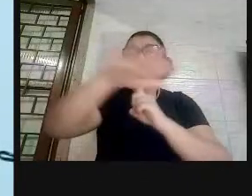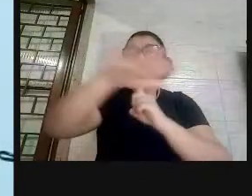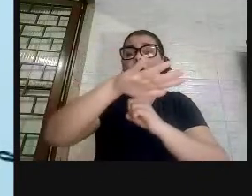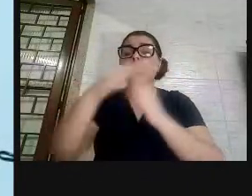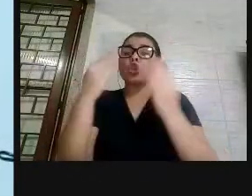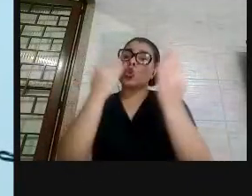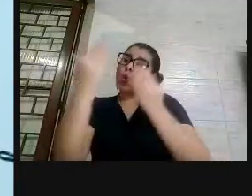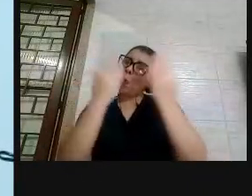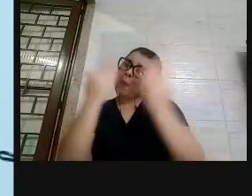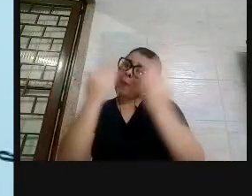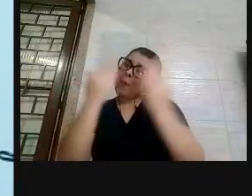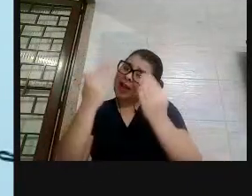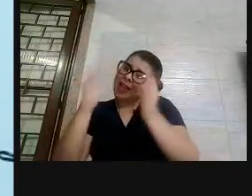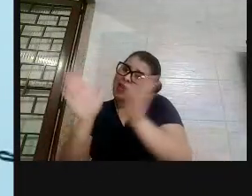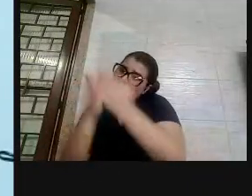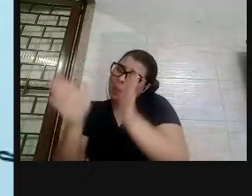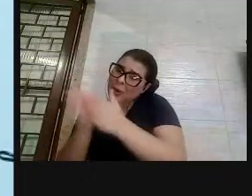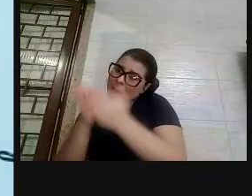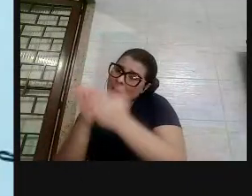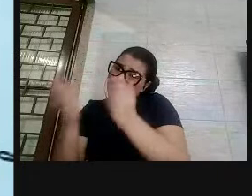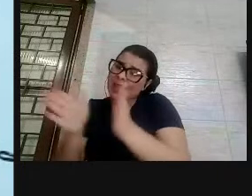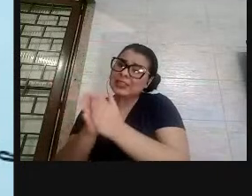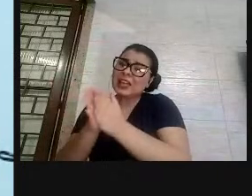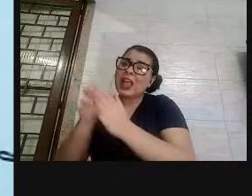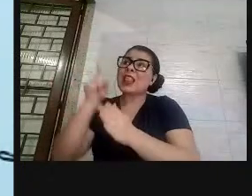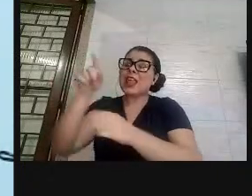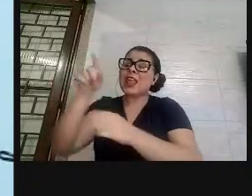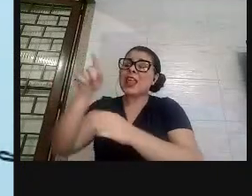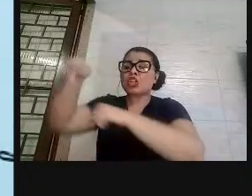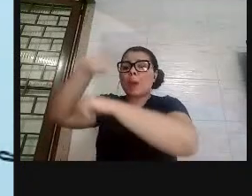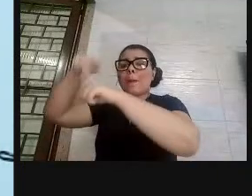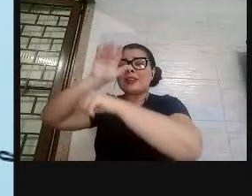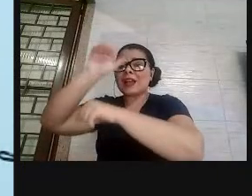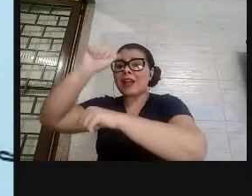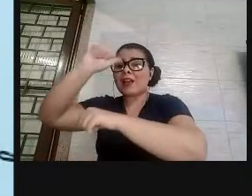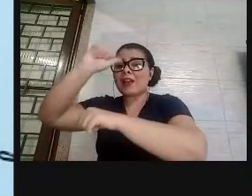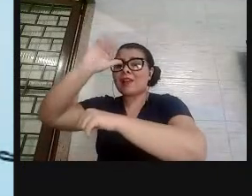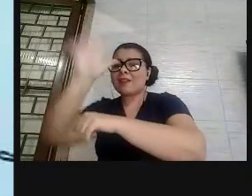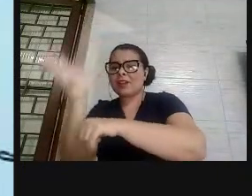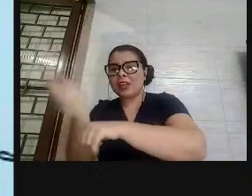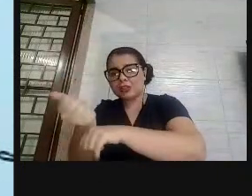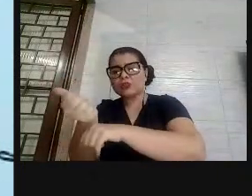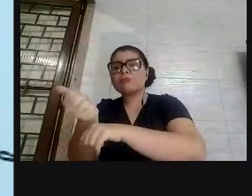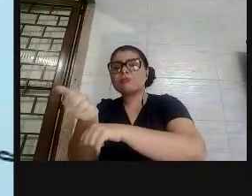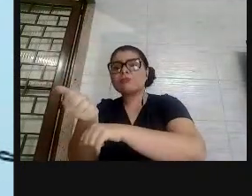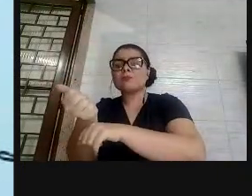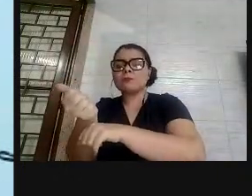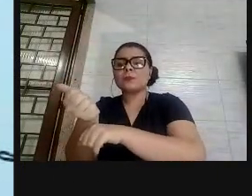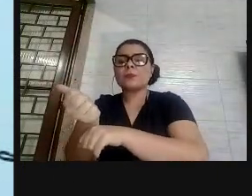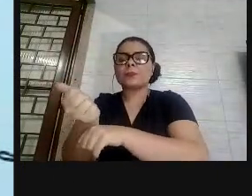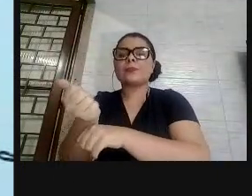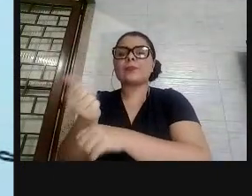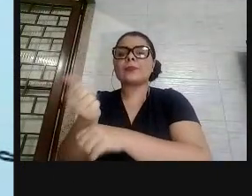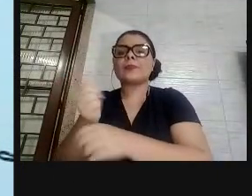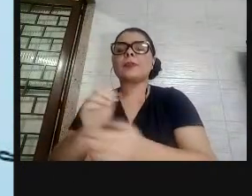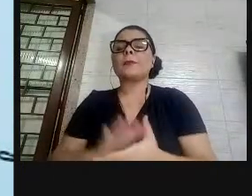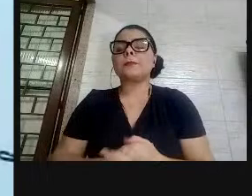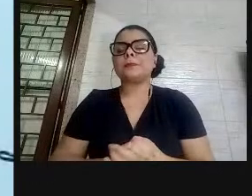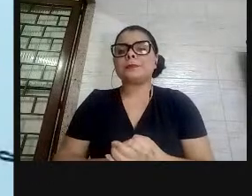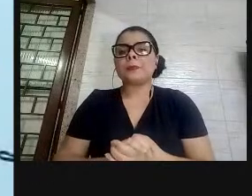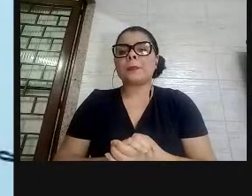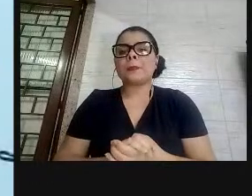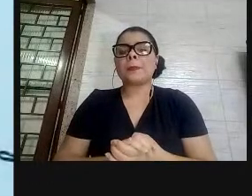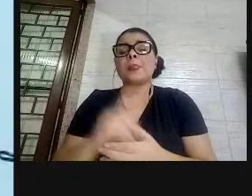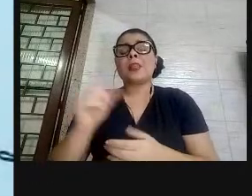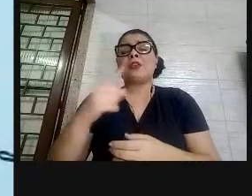a exclusão social nos compara a países africanos, a países da periferia do mundo capitalista. Então, nós